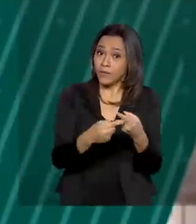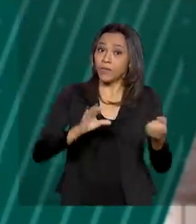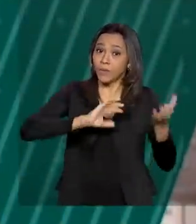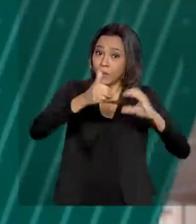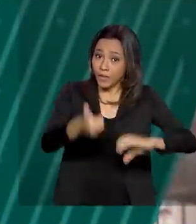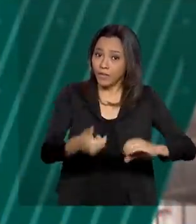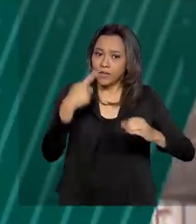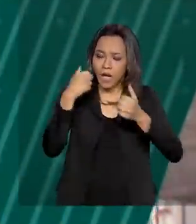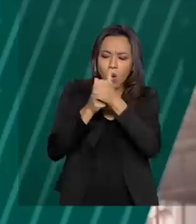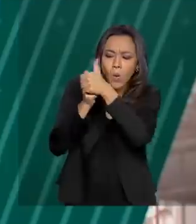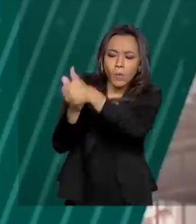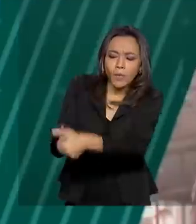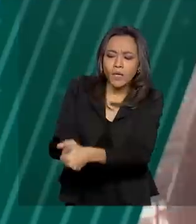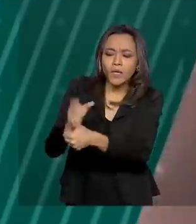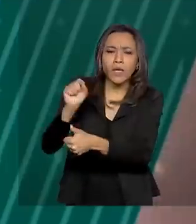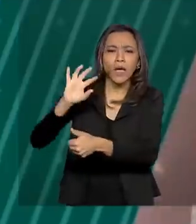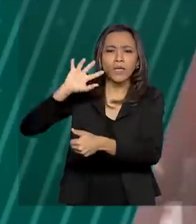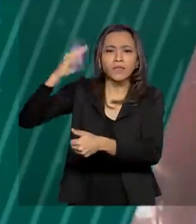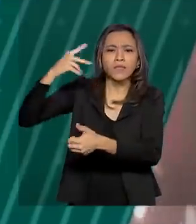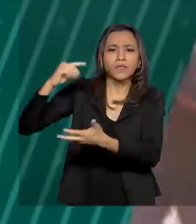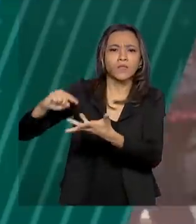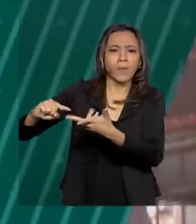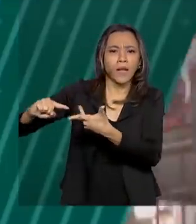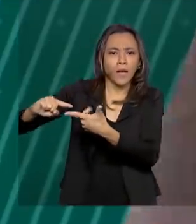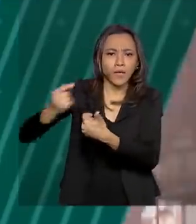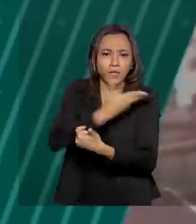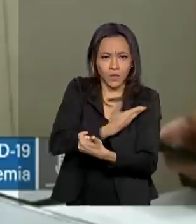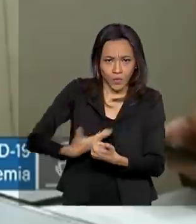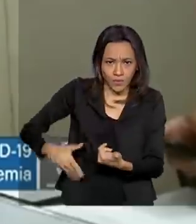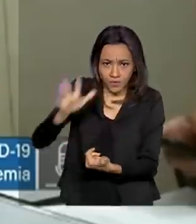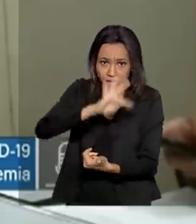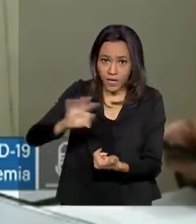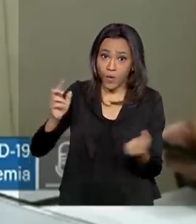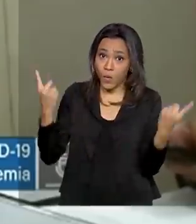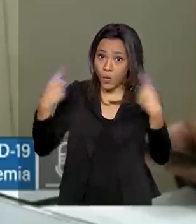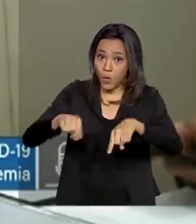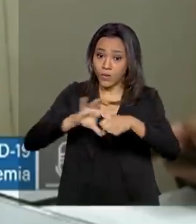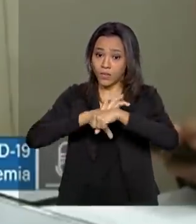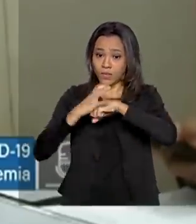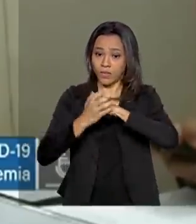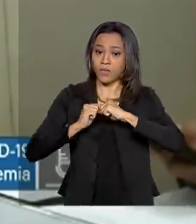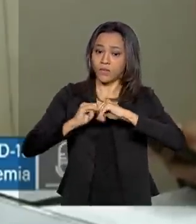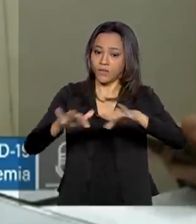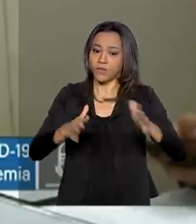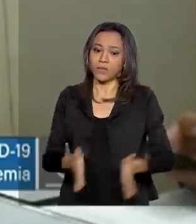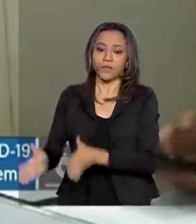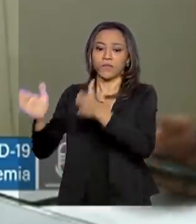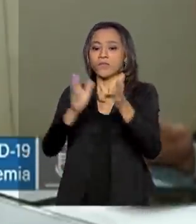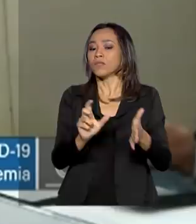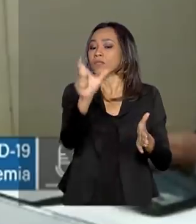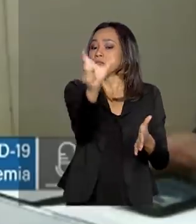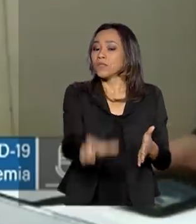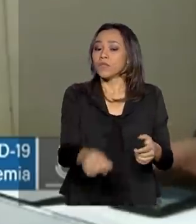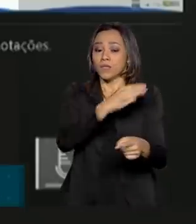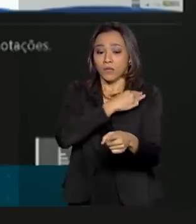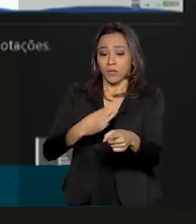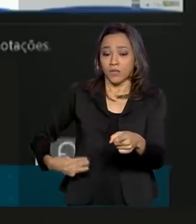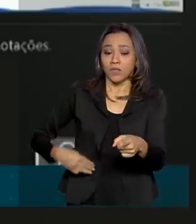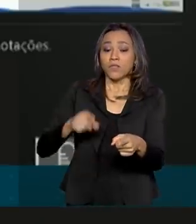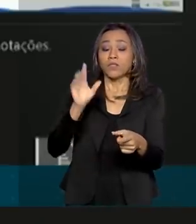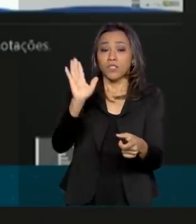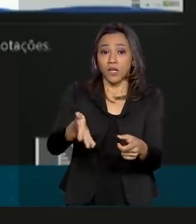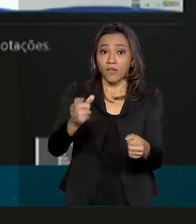tomadas pelo governo federal para combater o vírus. Pazuello fez um balanço da aplicação dos mais de R$ 39